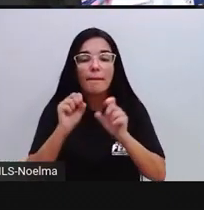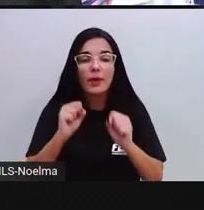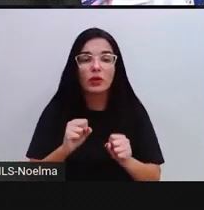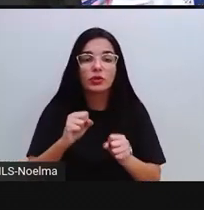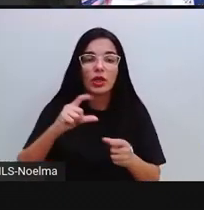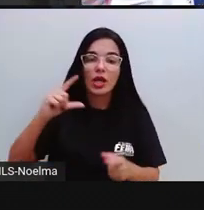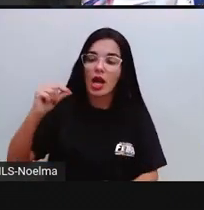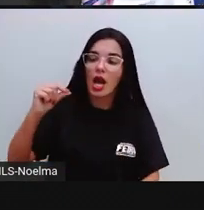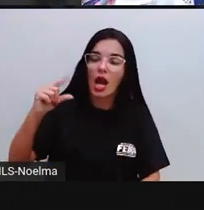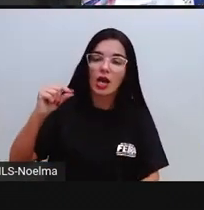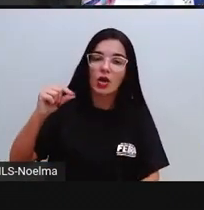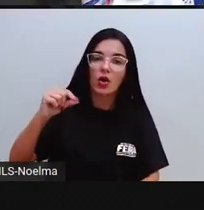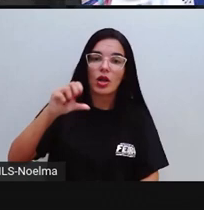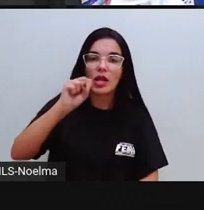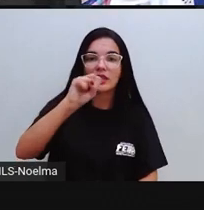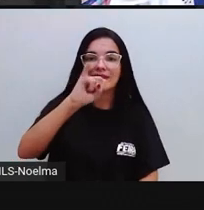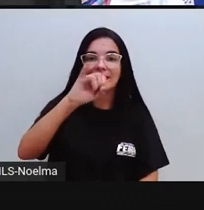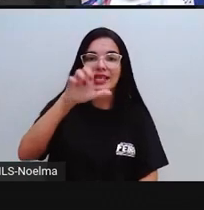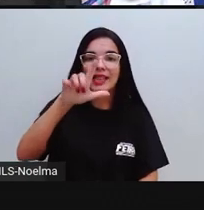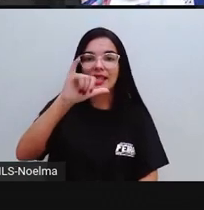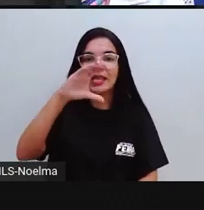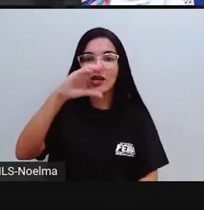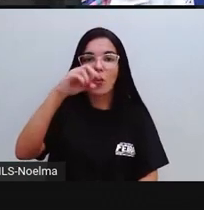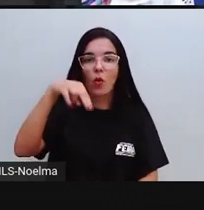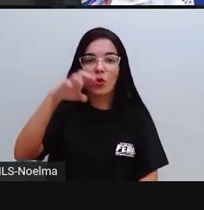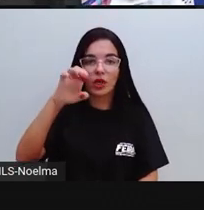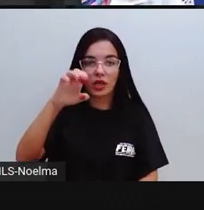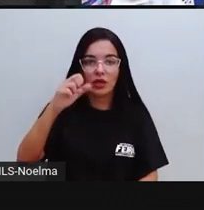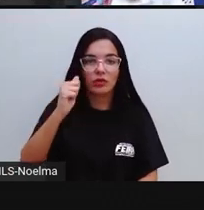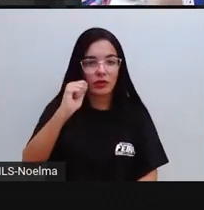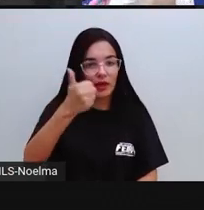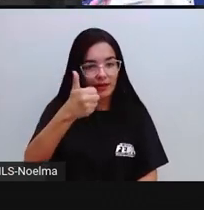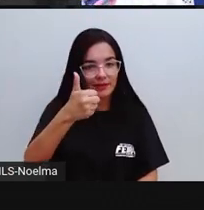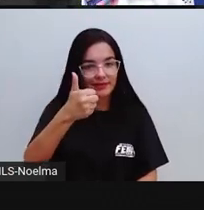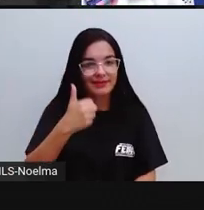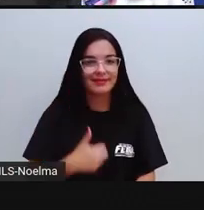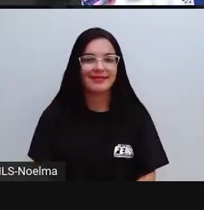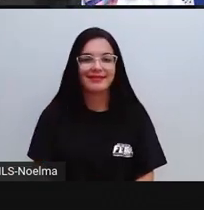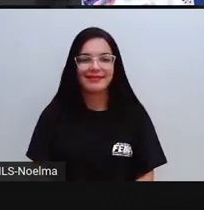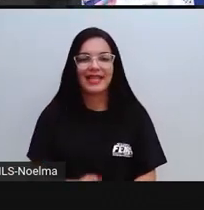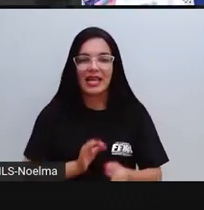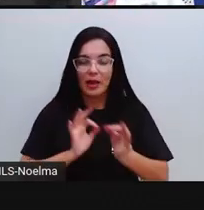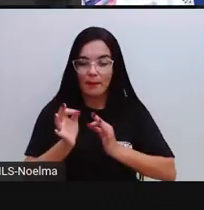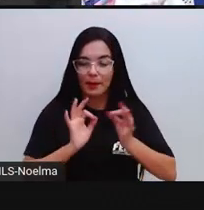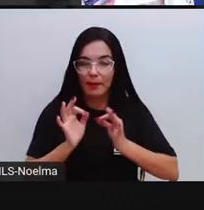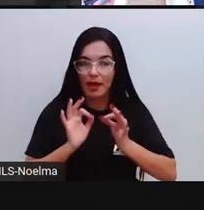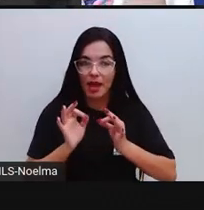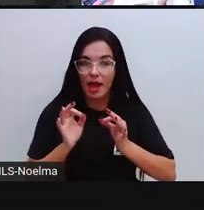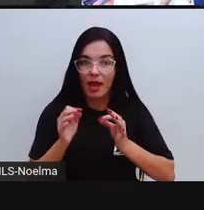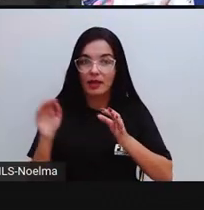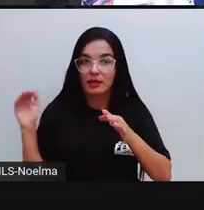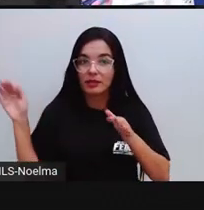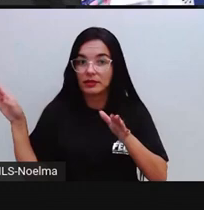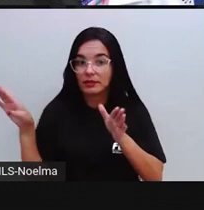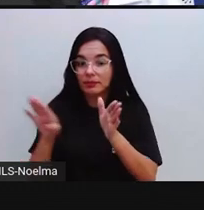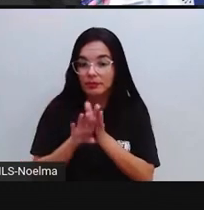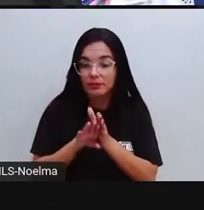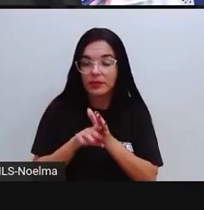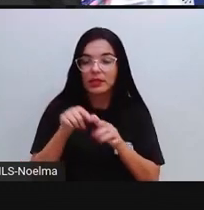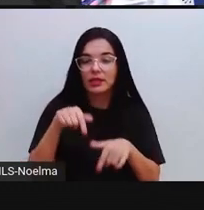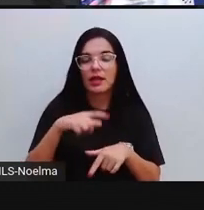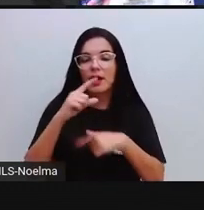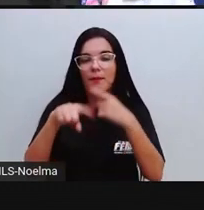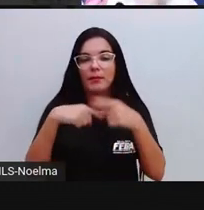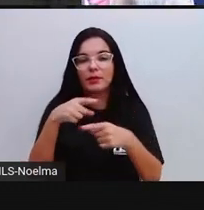oferece esse risco de queimadura para a criança, tá bom? Segundo ano, preparar esse material aí para a gente fazer arte junto, tá?